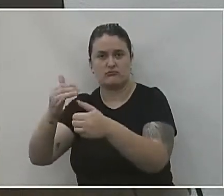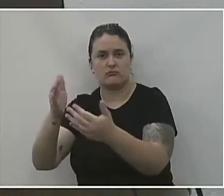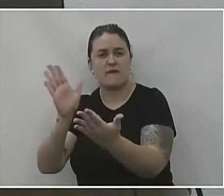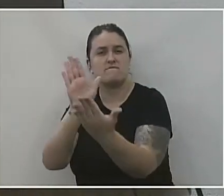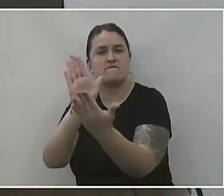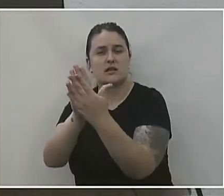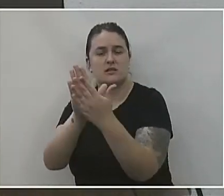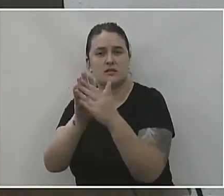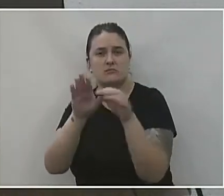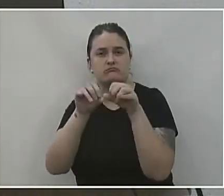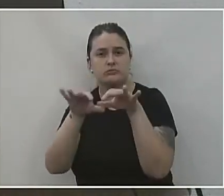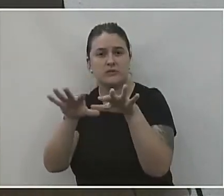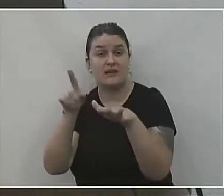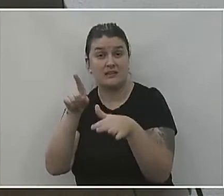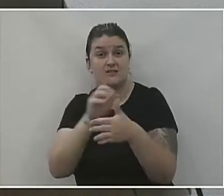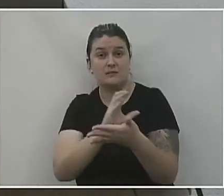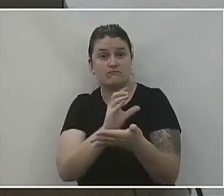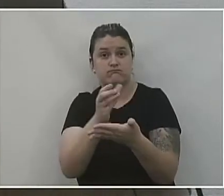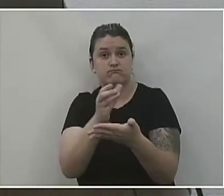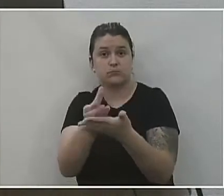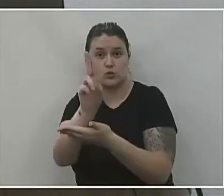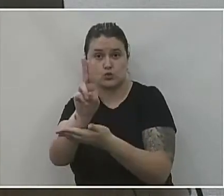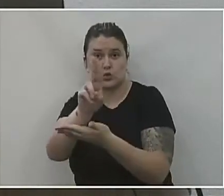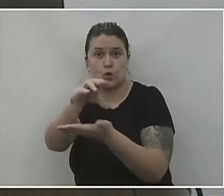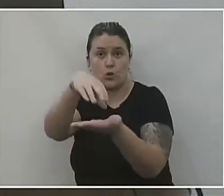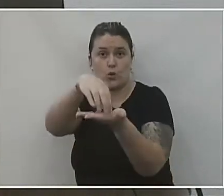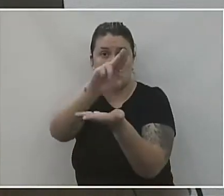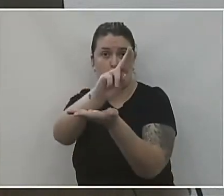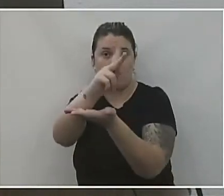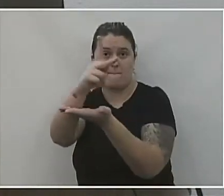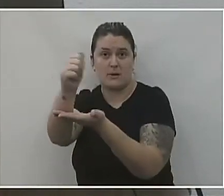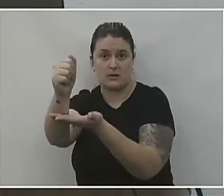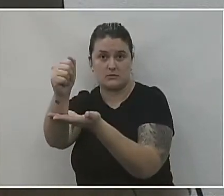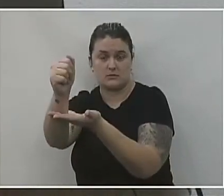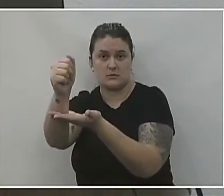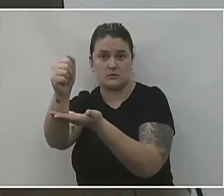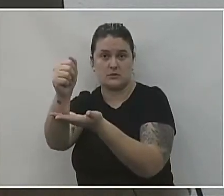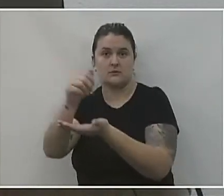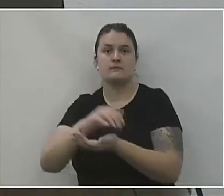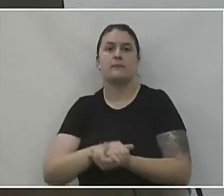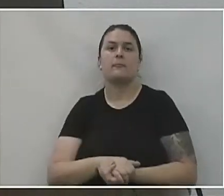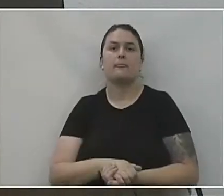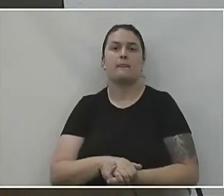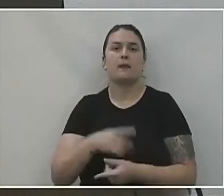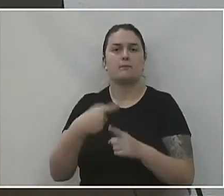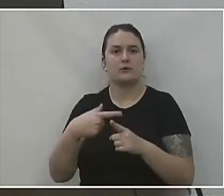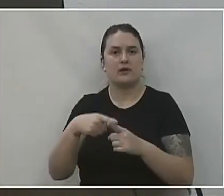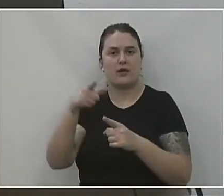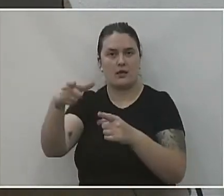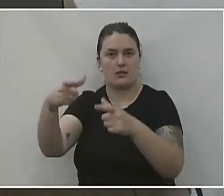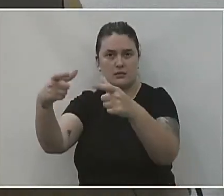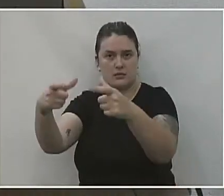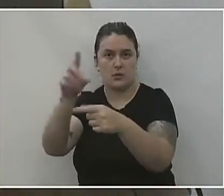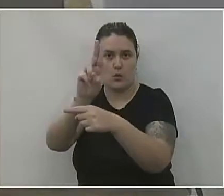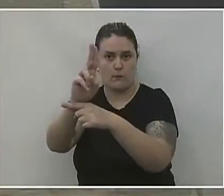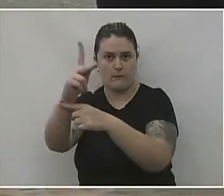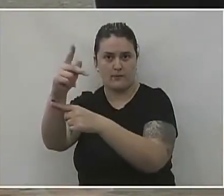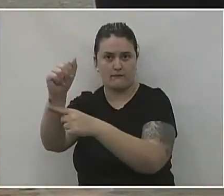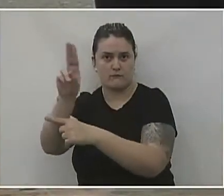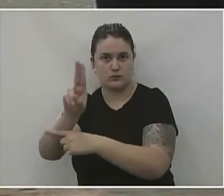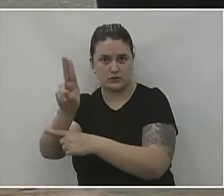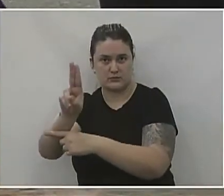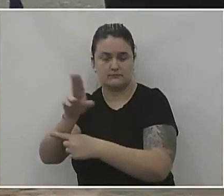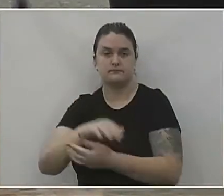basicamente, foi essa verba para ser usada na UPA, que é a nossa estabelecimento credenciar. Tá.